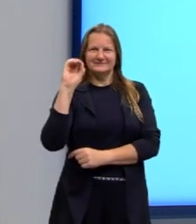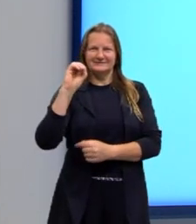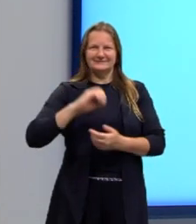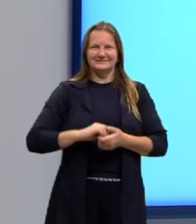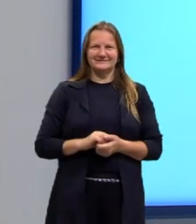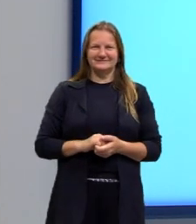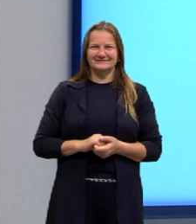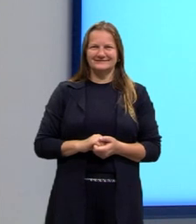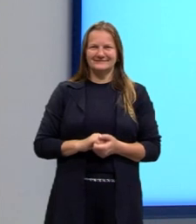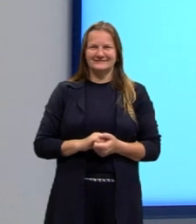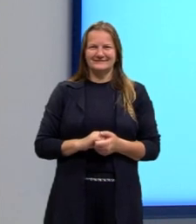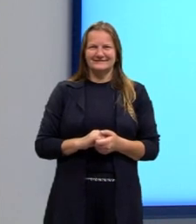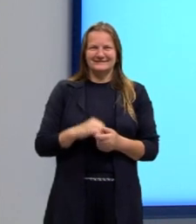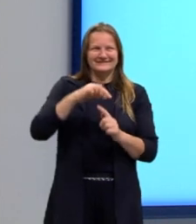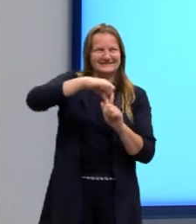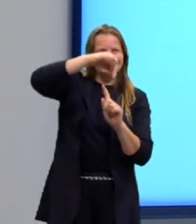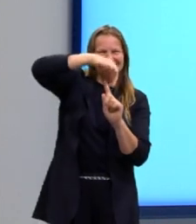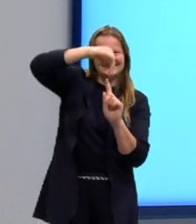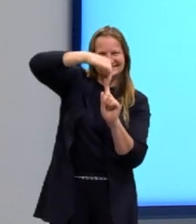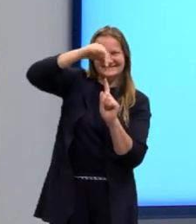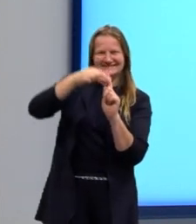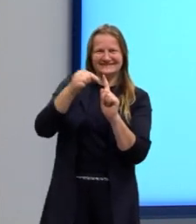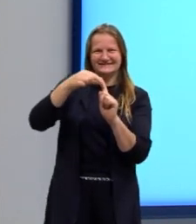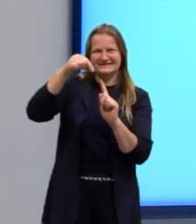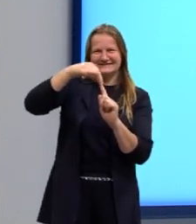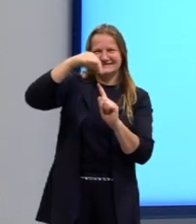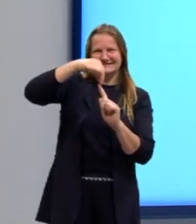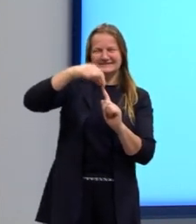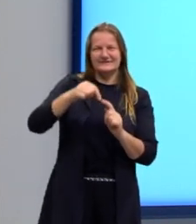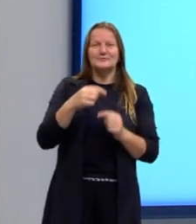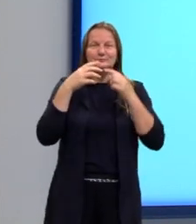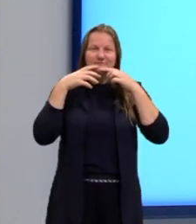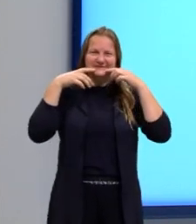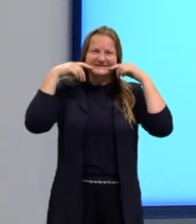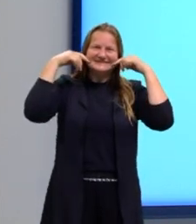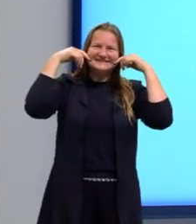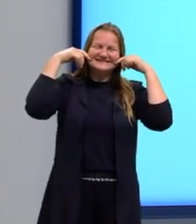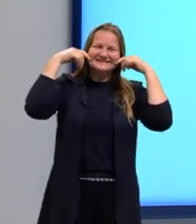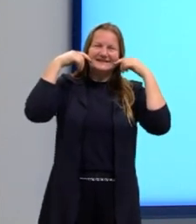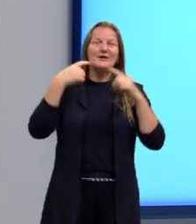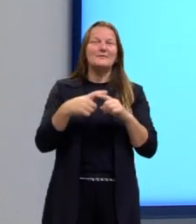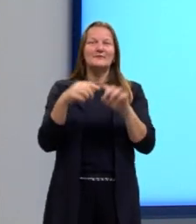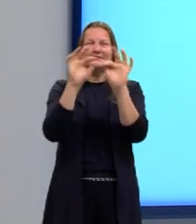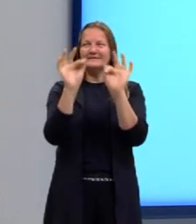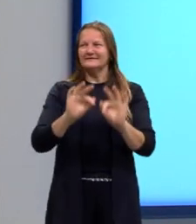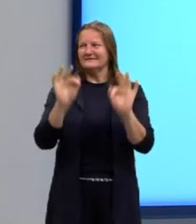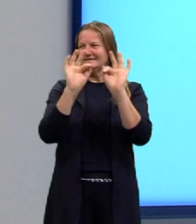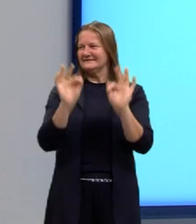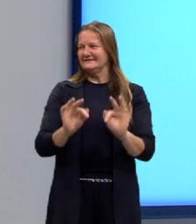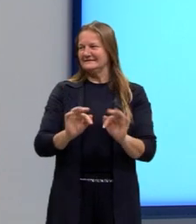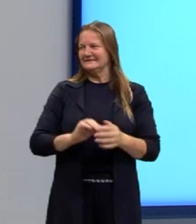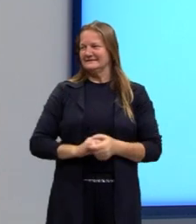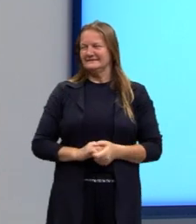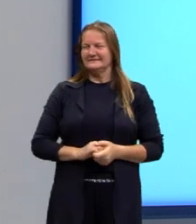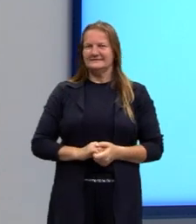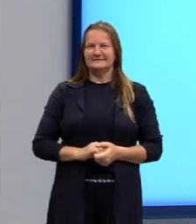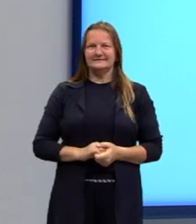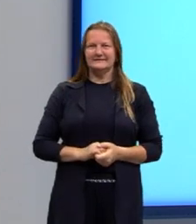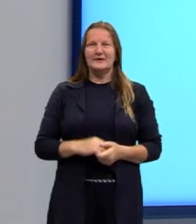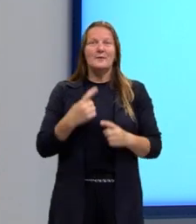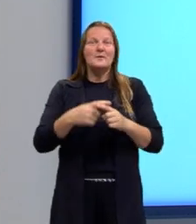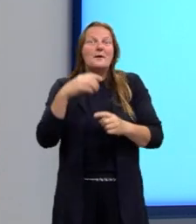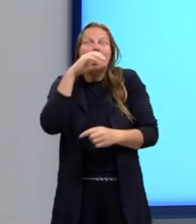trigo que tem aqui, em que ele está abraçado e está fazendo uma carinha de feliz. Por quê? Porque o trigo é do que se faz o pão.